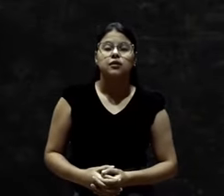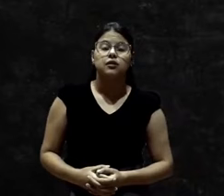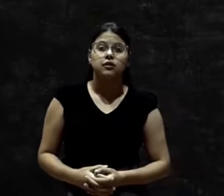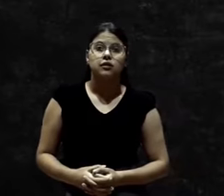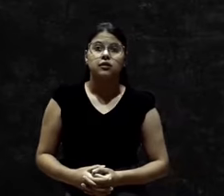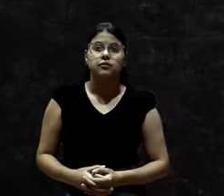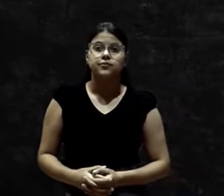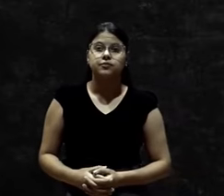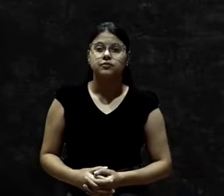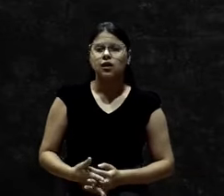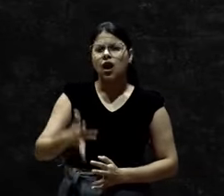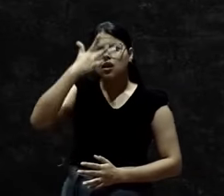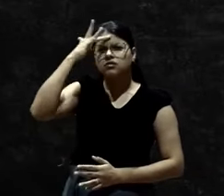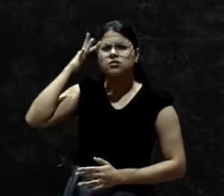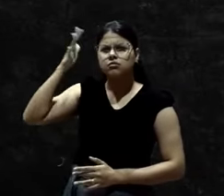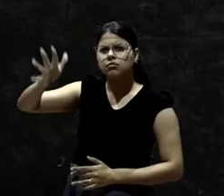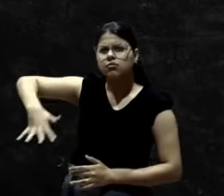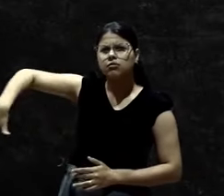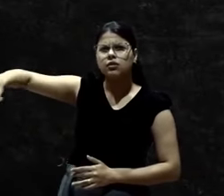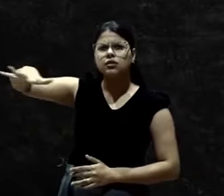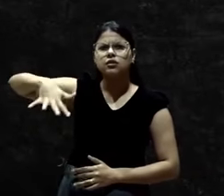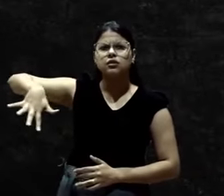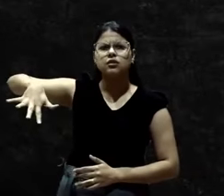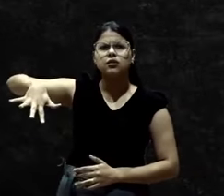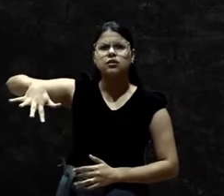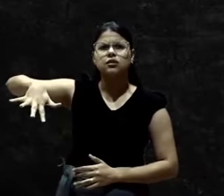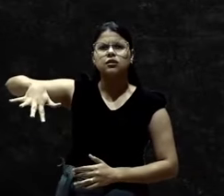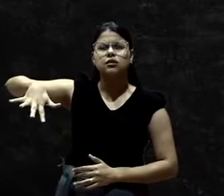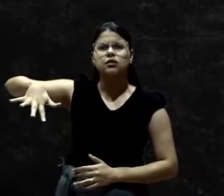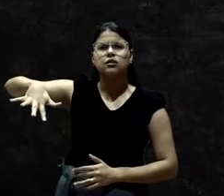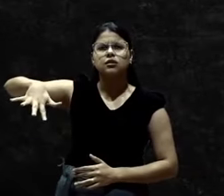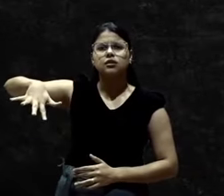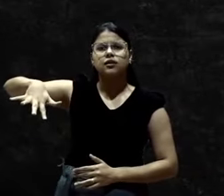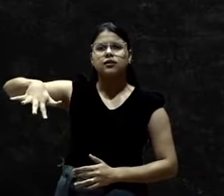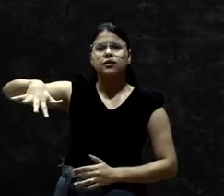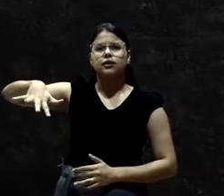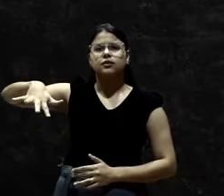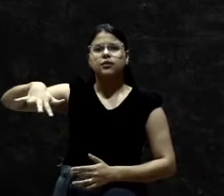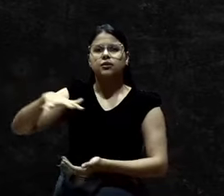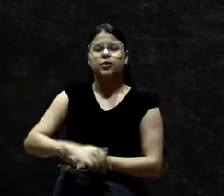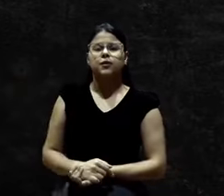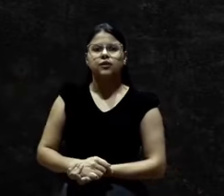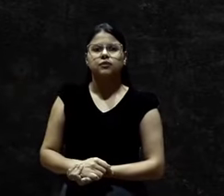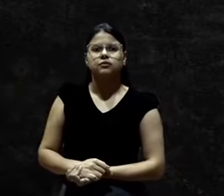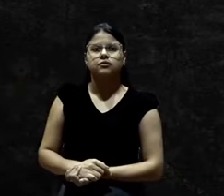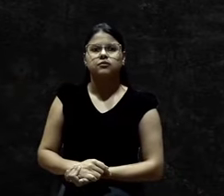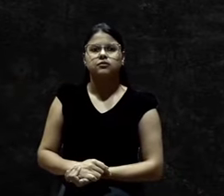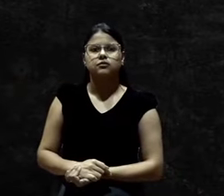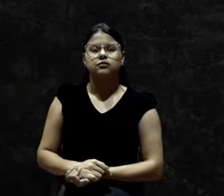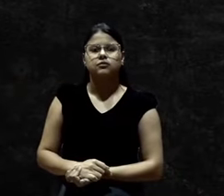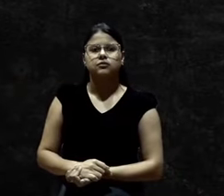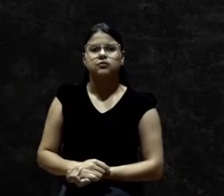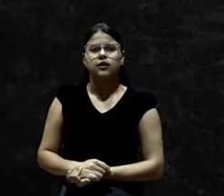Nisso. João 13,34 e 35. É isso.